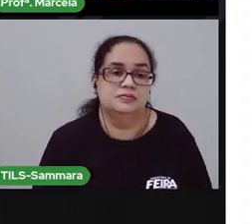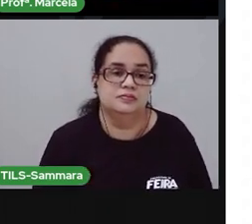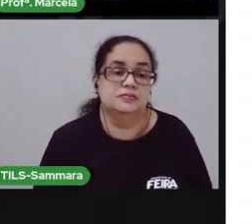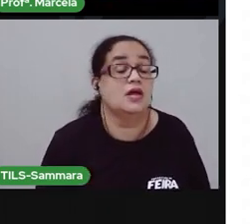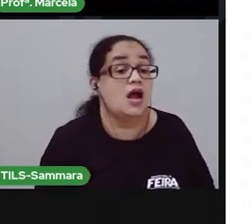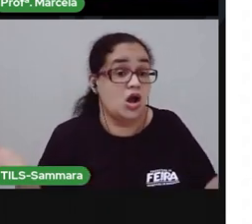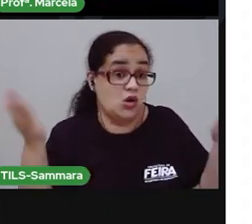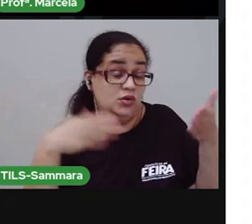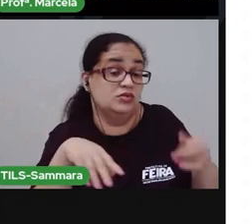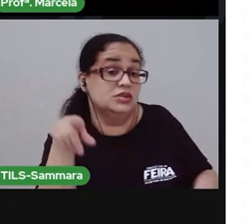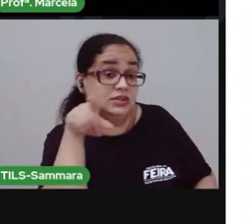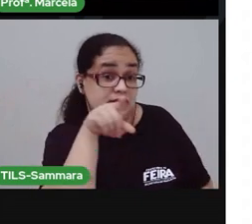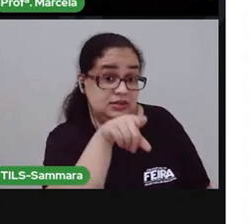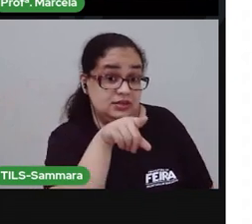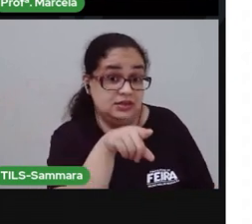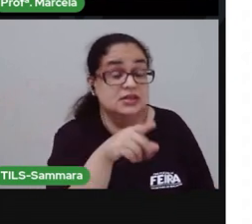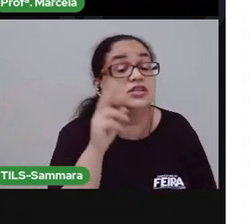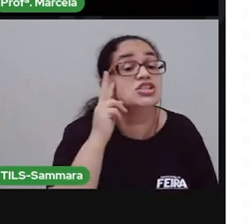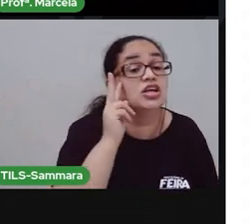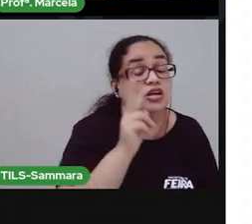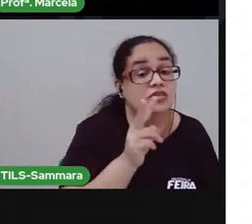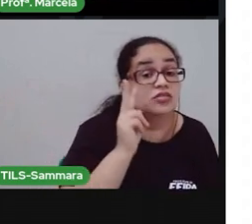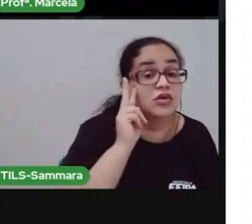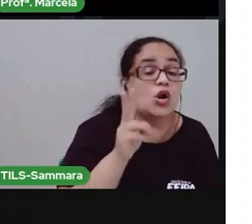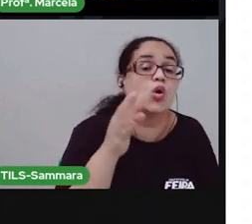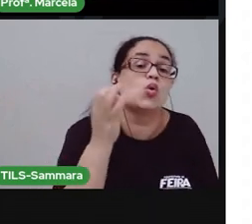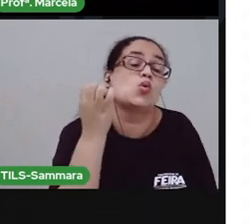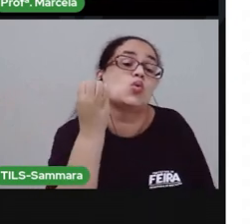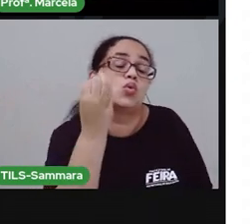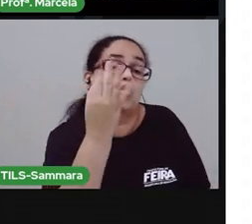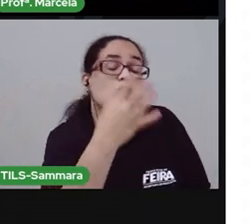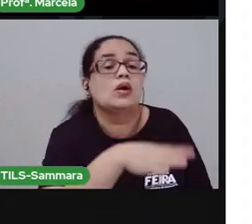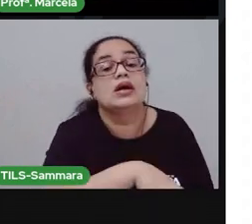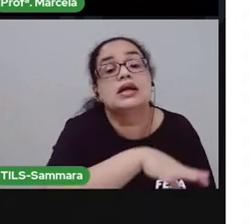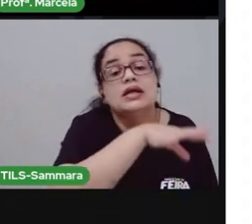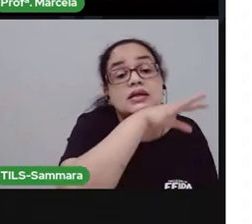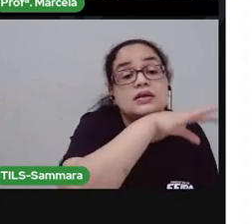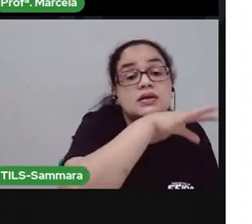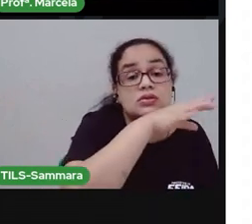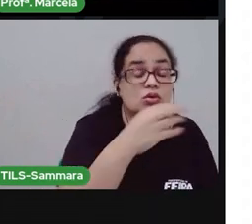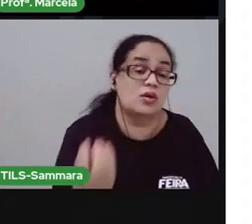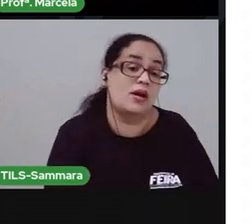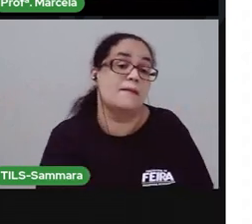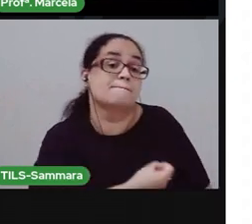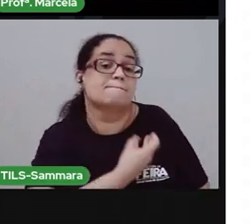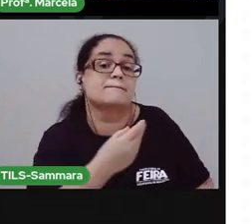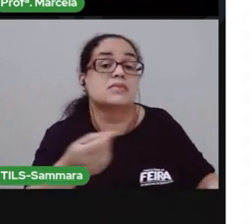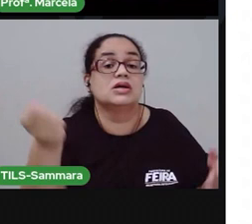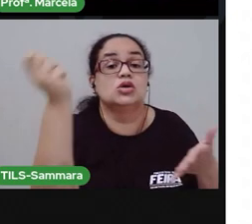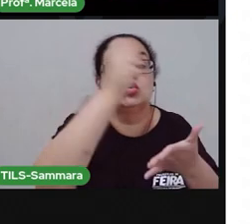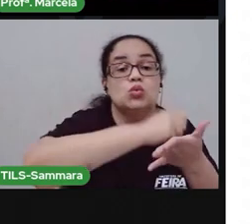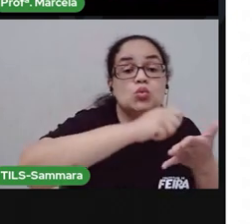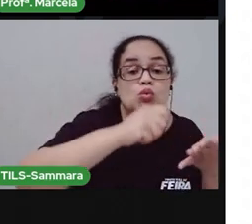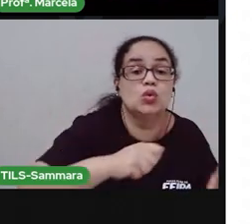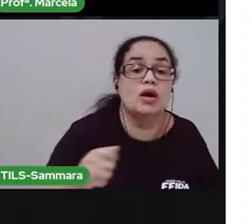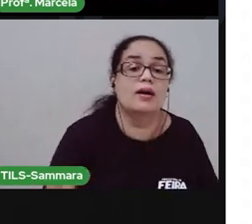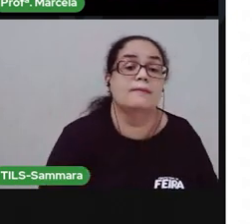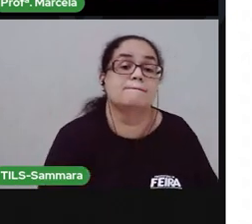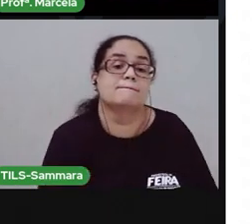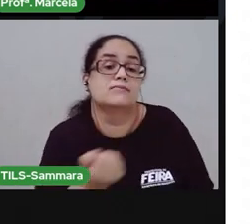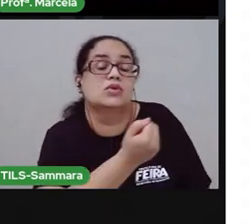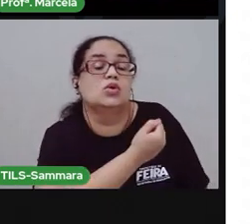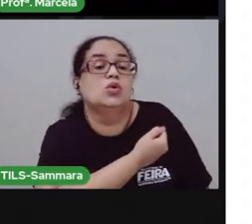Agora que você já identificou a quantidade de animais que aparecem no poema, escreva na linha